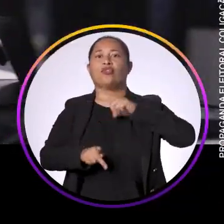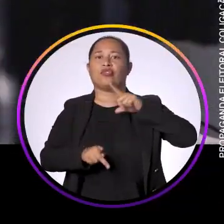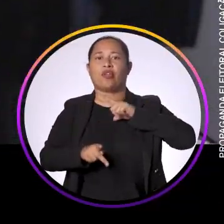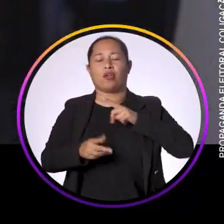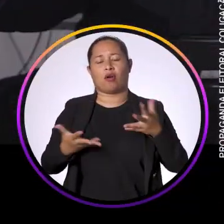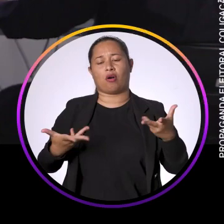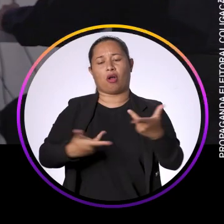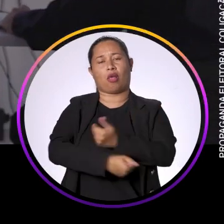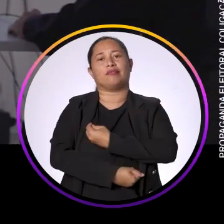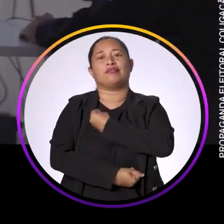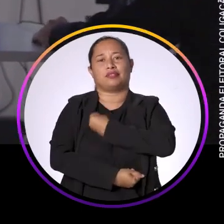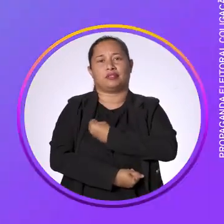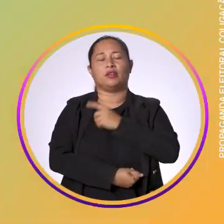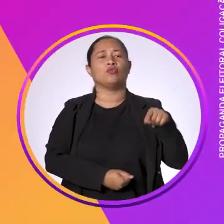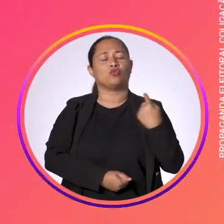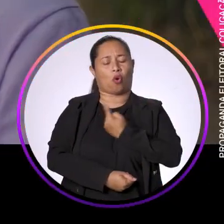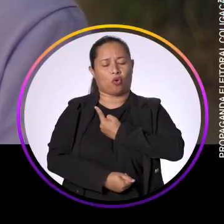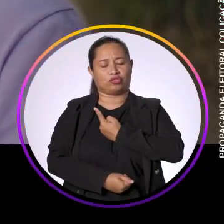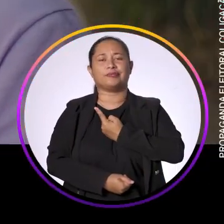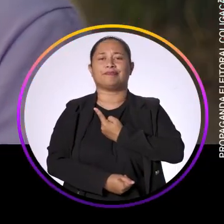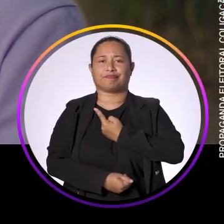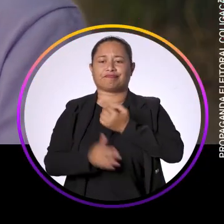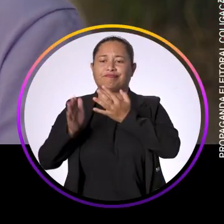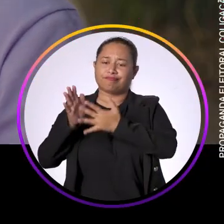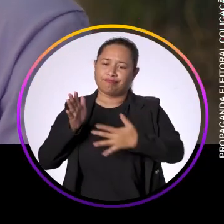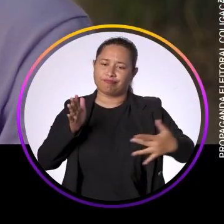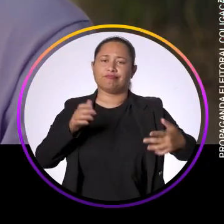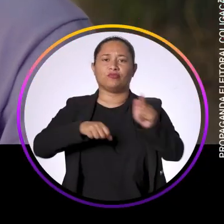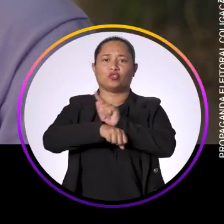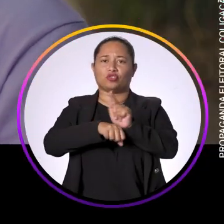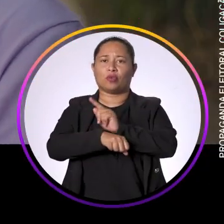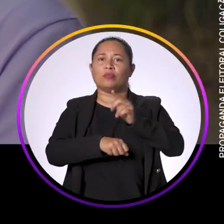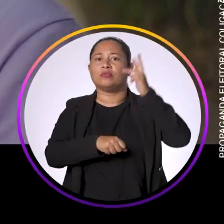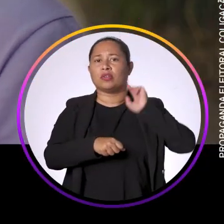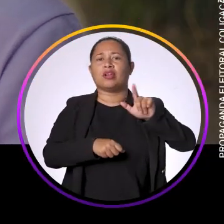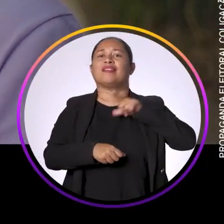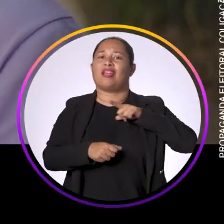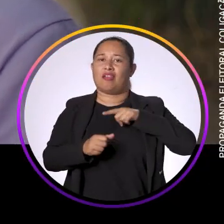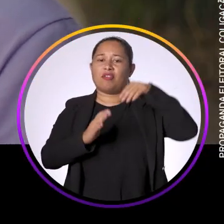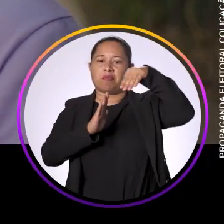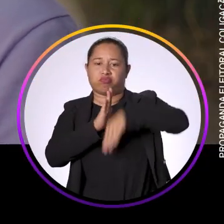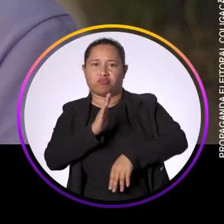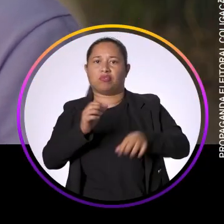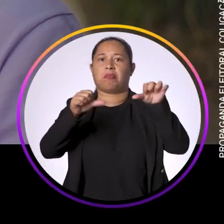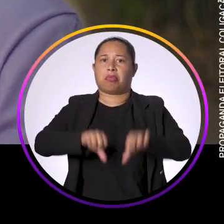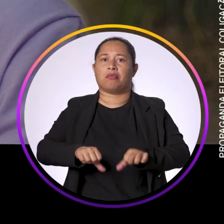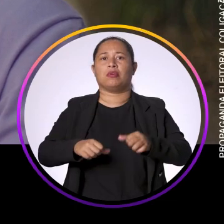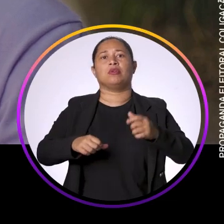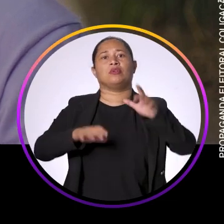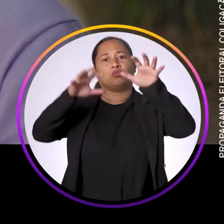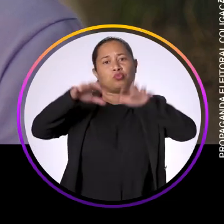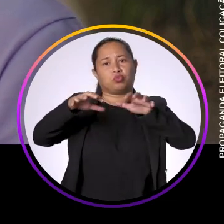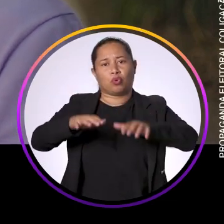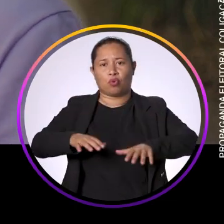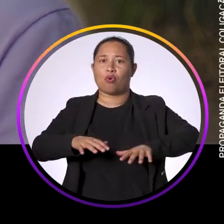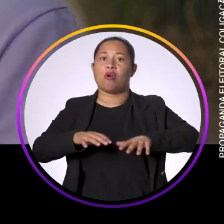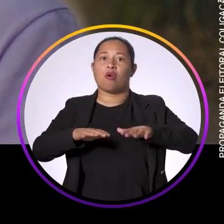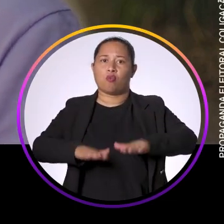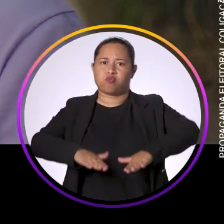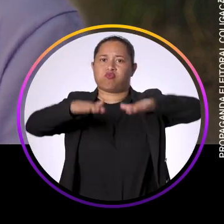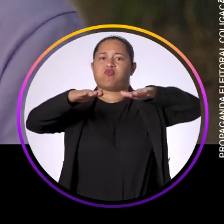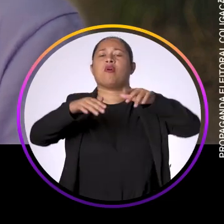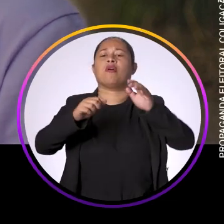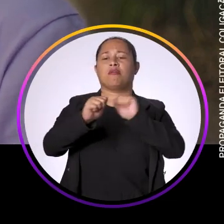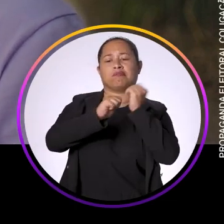povo vai ter mais qualidade de vida. Nós passamos, ao longo da gestão de Raquel em Caruaru, por momentos de crise, né? Por enchentes, pela